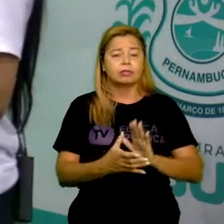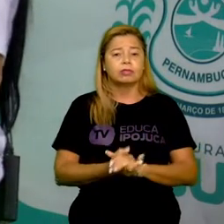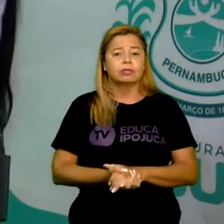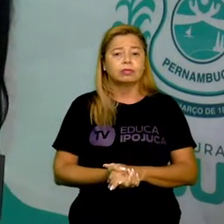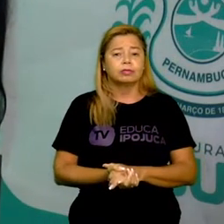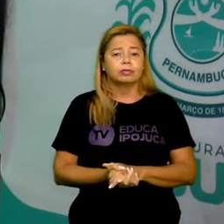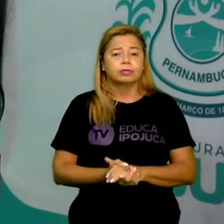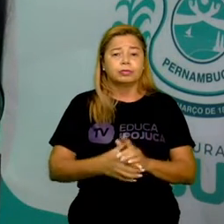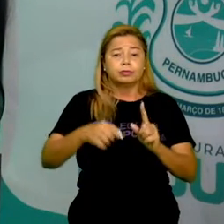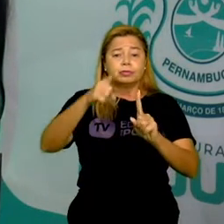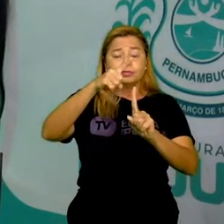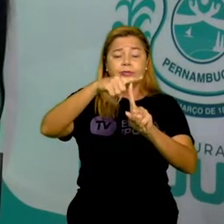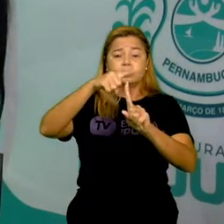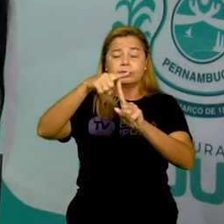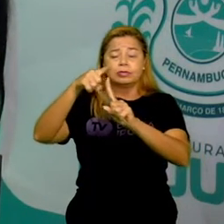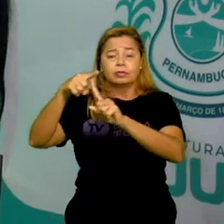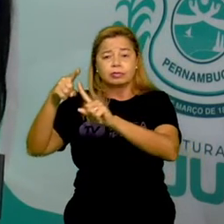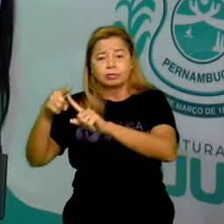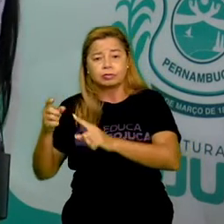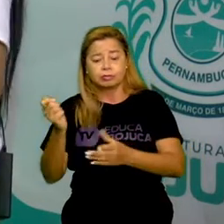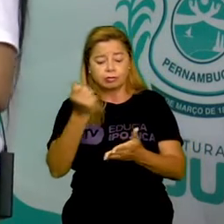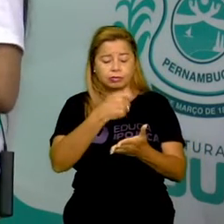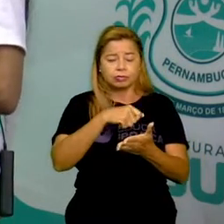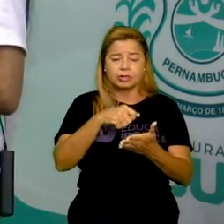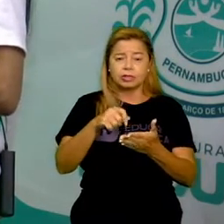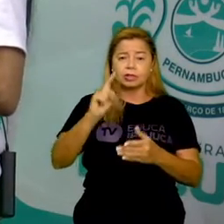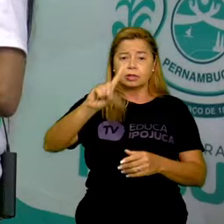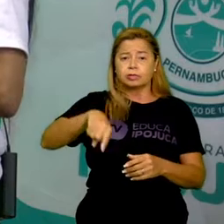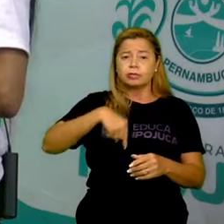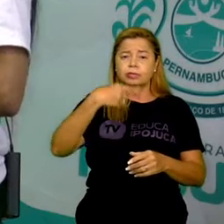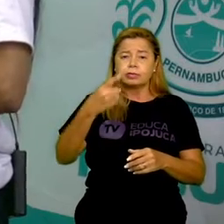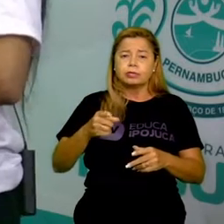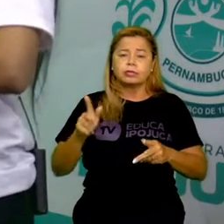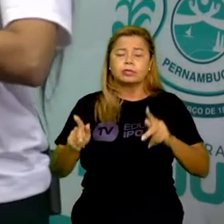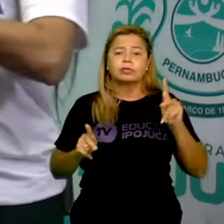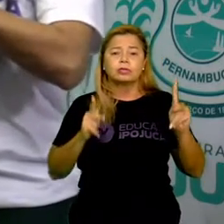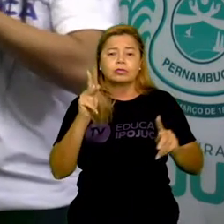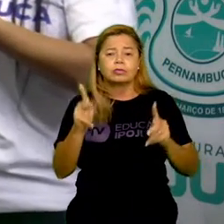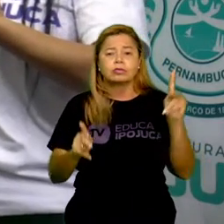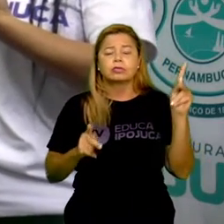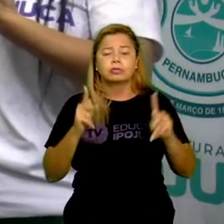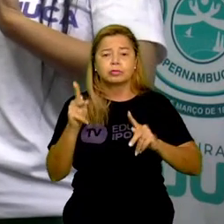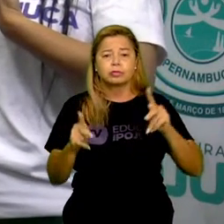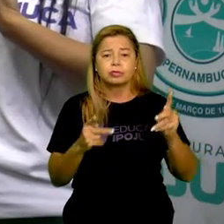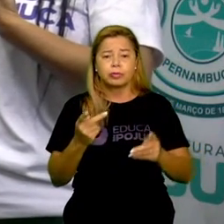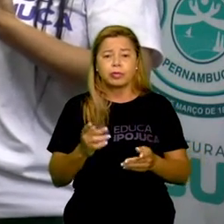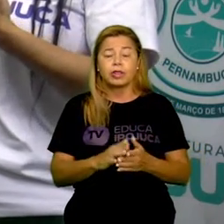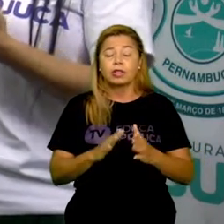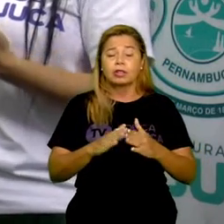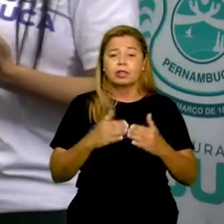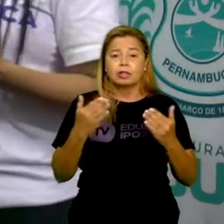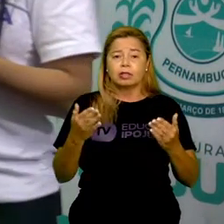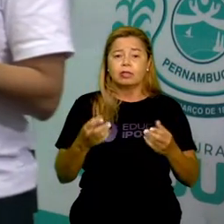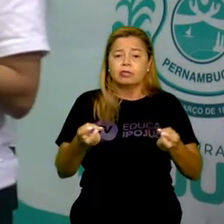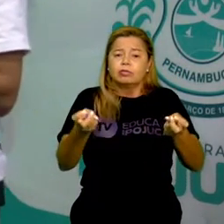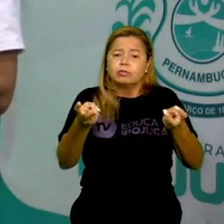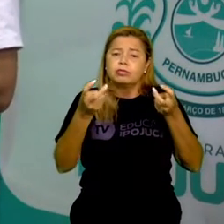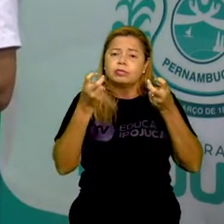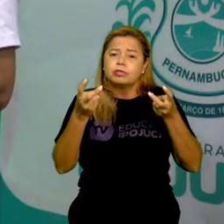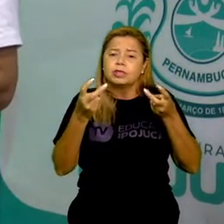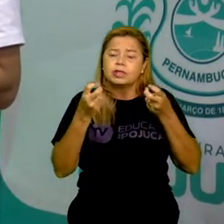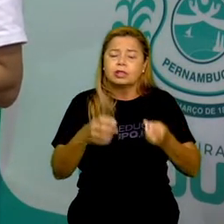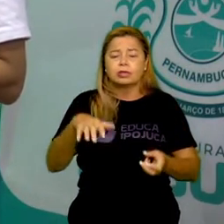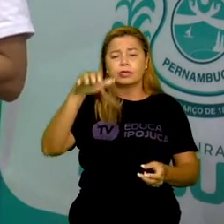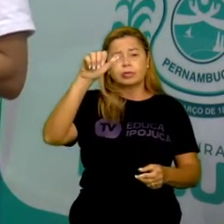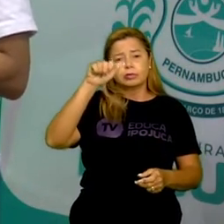Tipos de escrita de outros povos. Quando a gente observa, né? O nosso alfabeto, que a gente vai ver, por